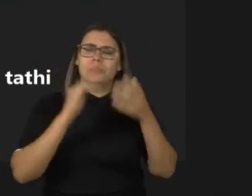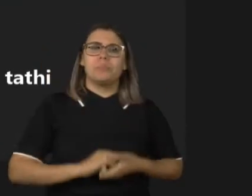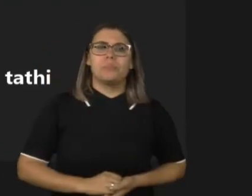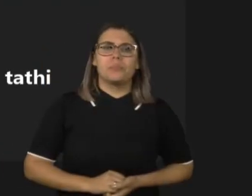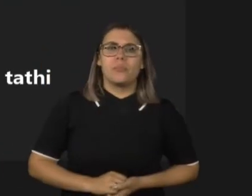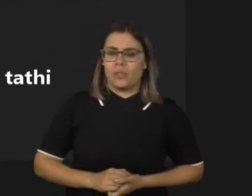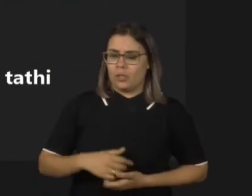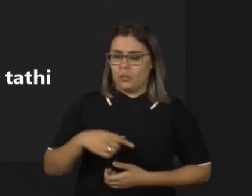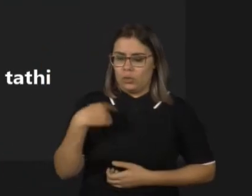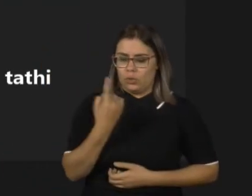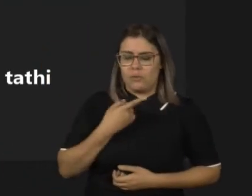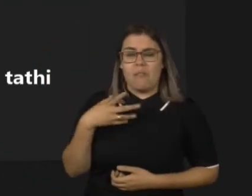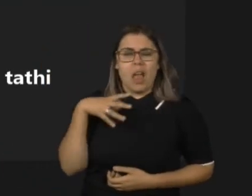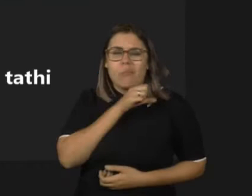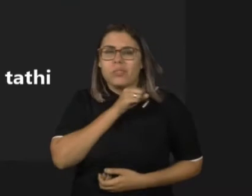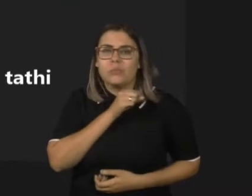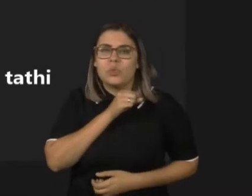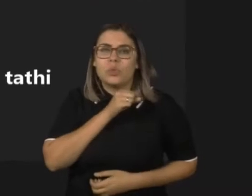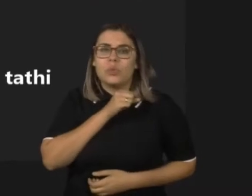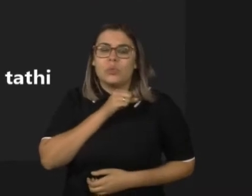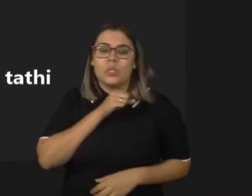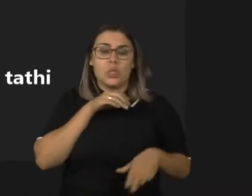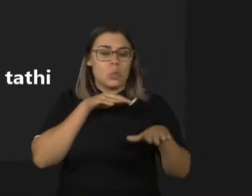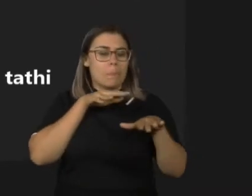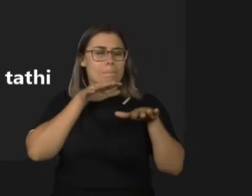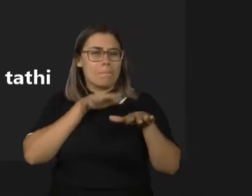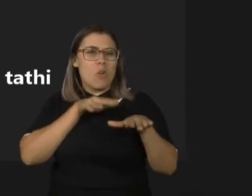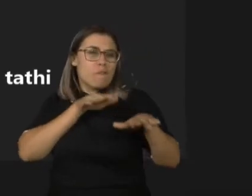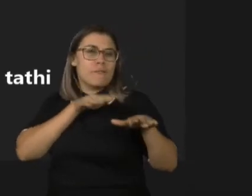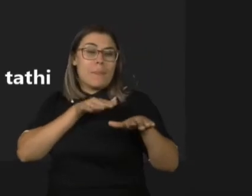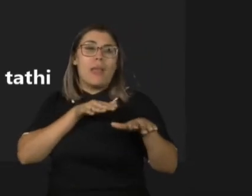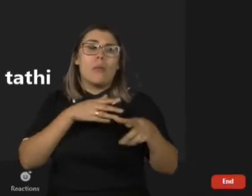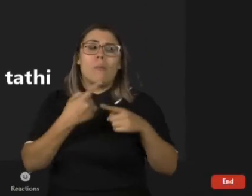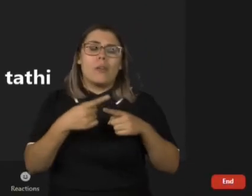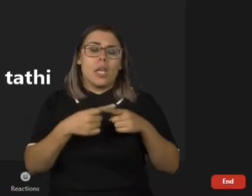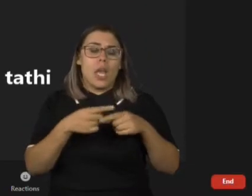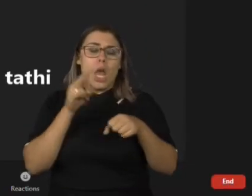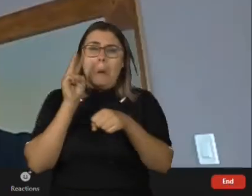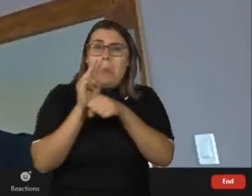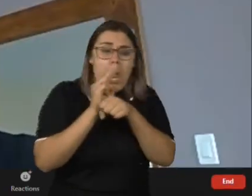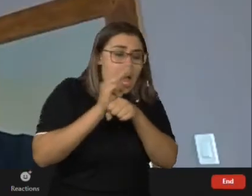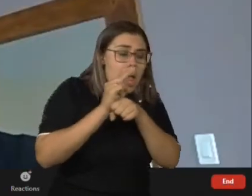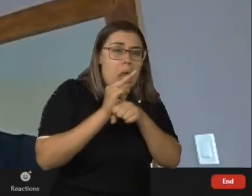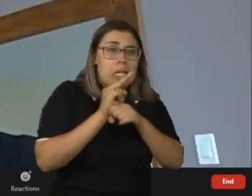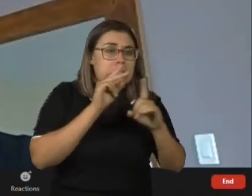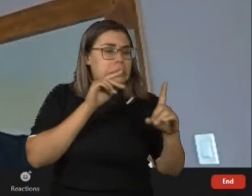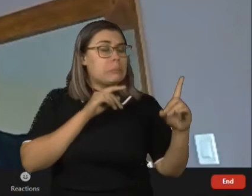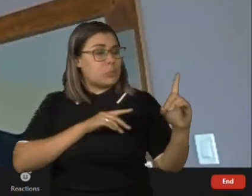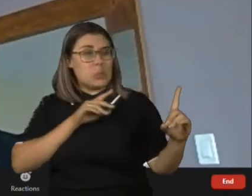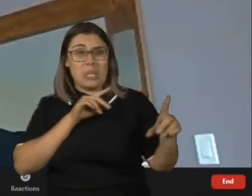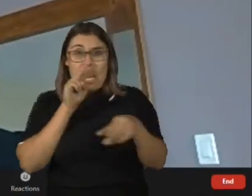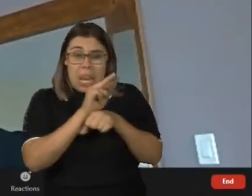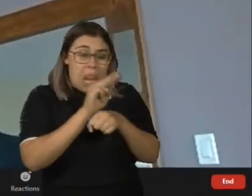rapidamente sobre esse movimento de saída superproteção para a autonomia. Meu